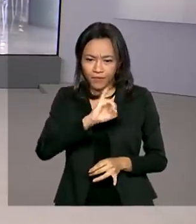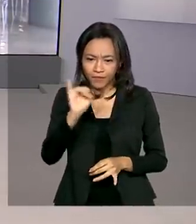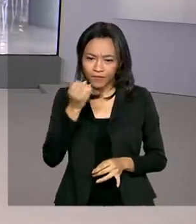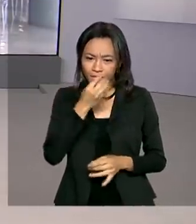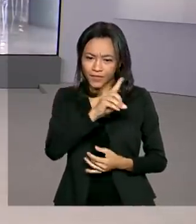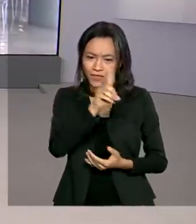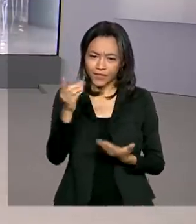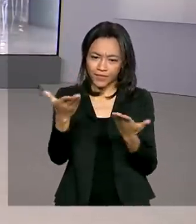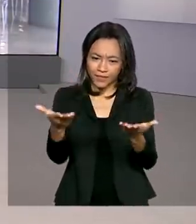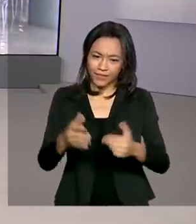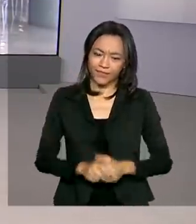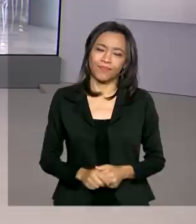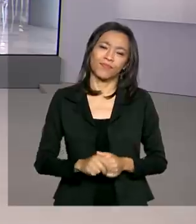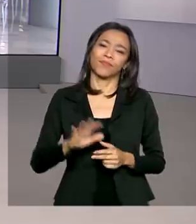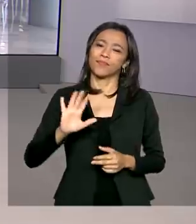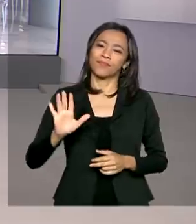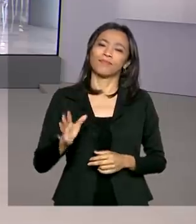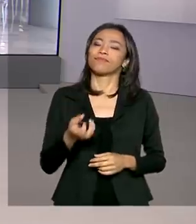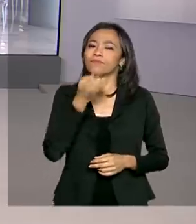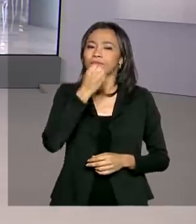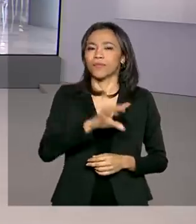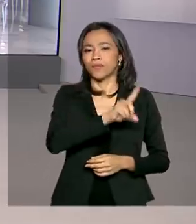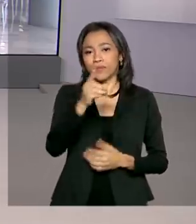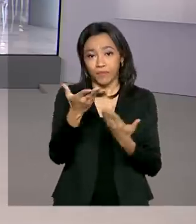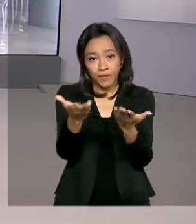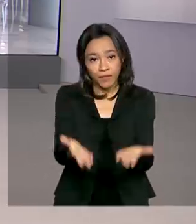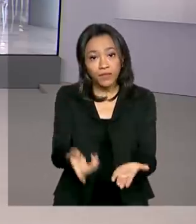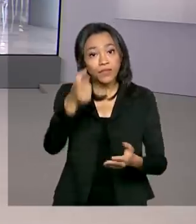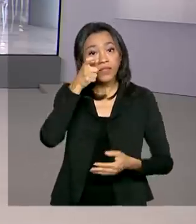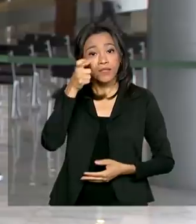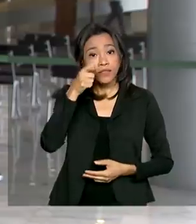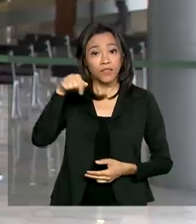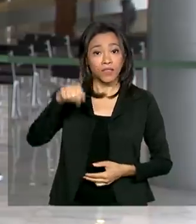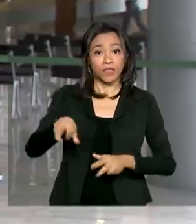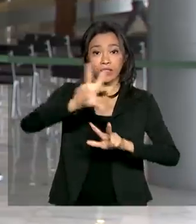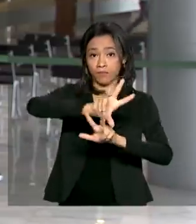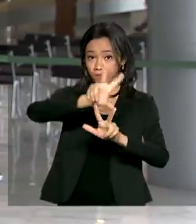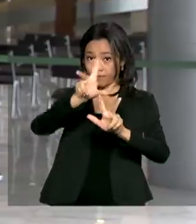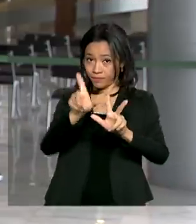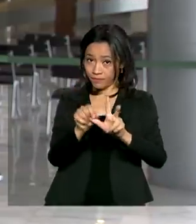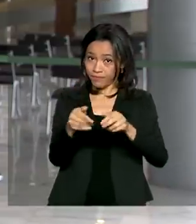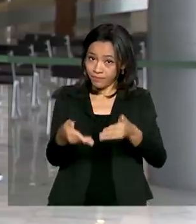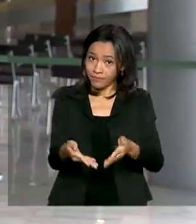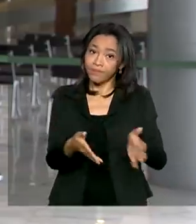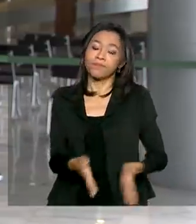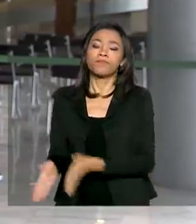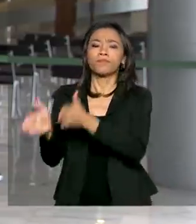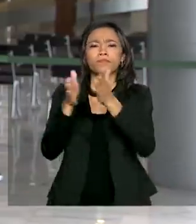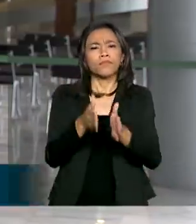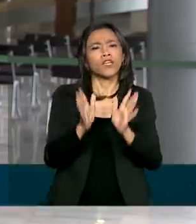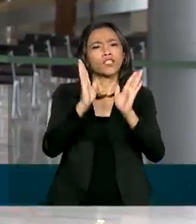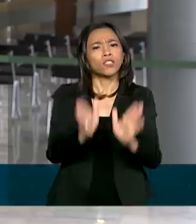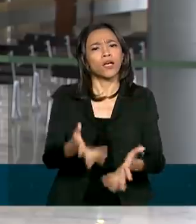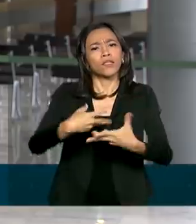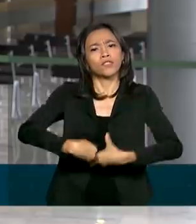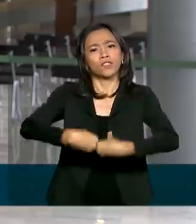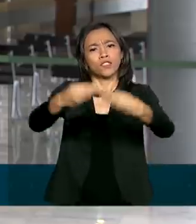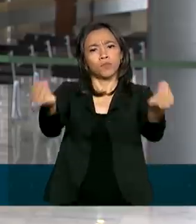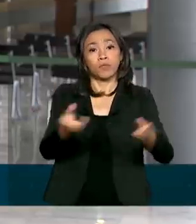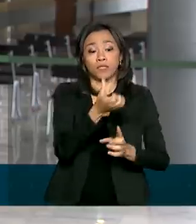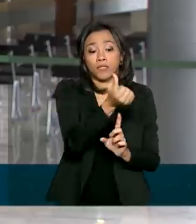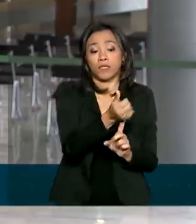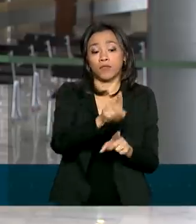Oi, Renata, bom dia para você. Bom dia para você que acompanha a TV Brasil. Olha, para ser mais exata, foram distribuídos 6